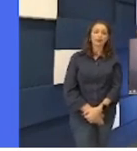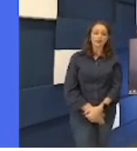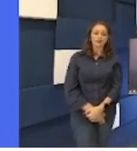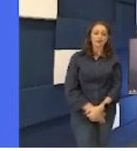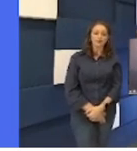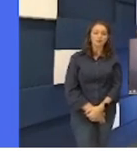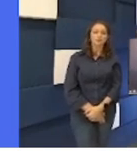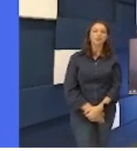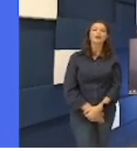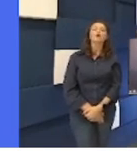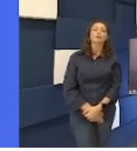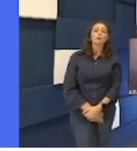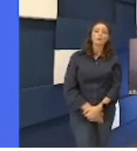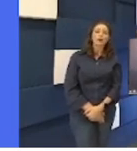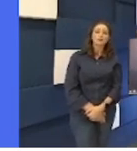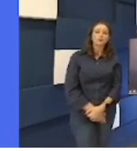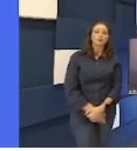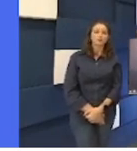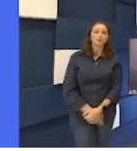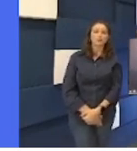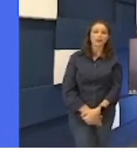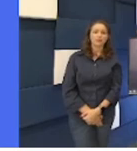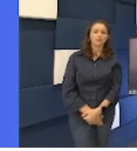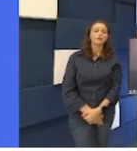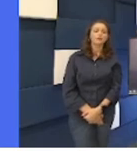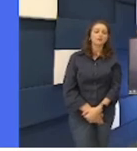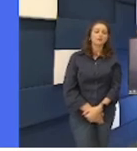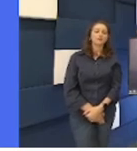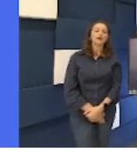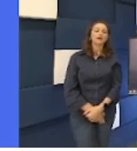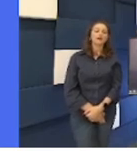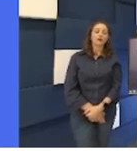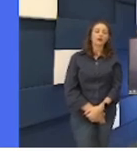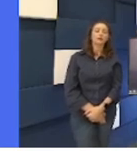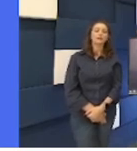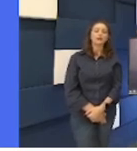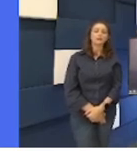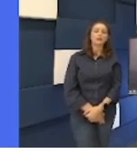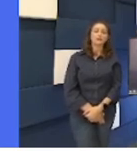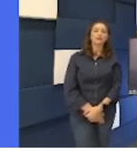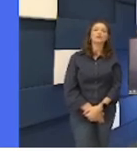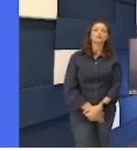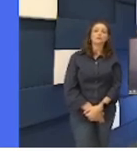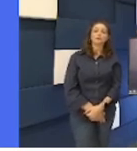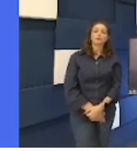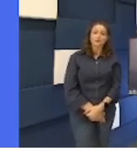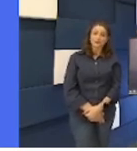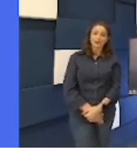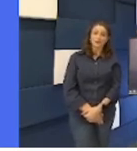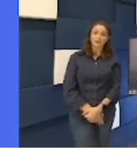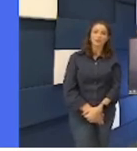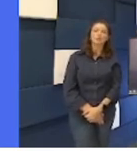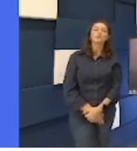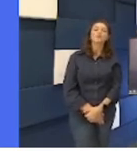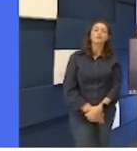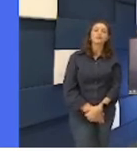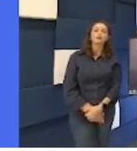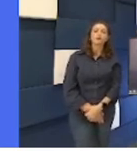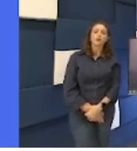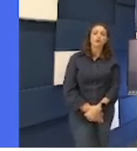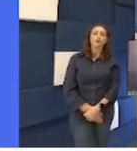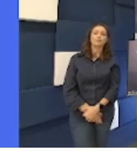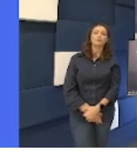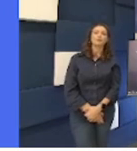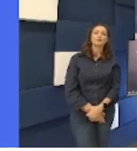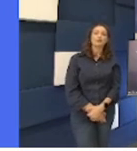musculoesqueléticas. Como base do nosso projeto, utilizamos a norma regulamentadora número 17, que foi